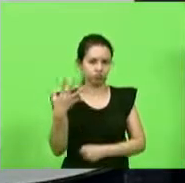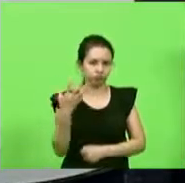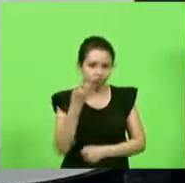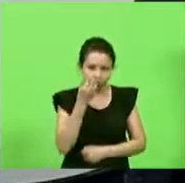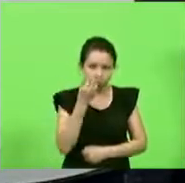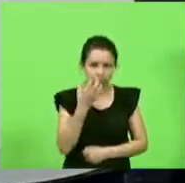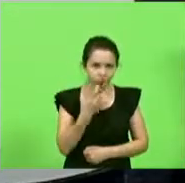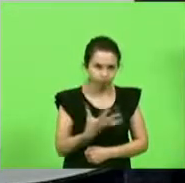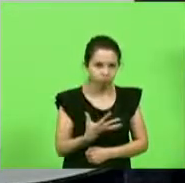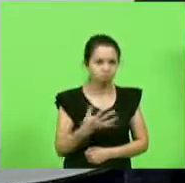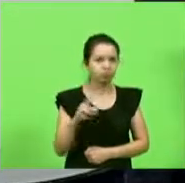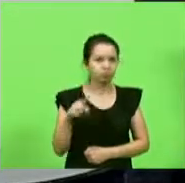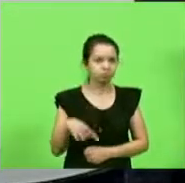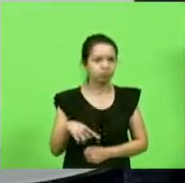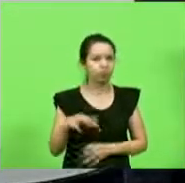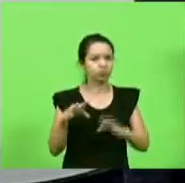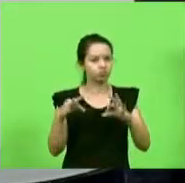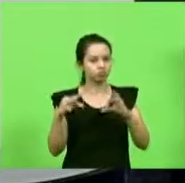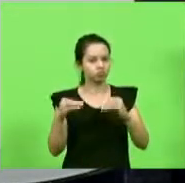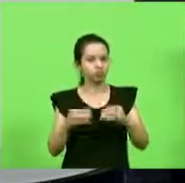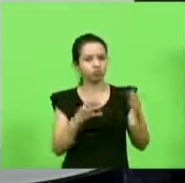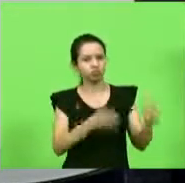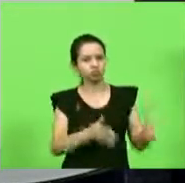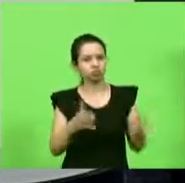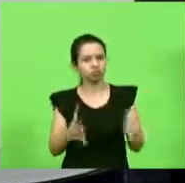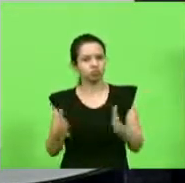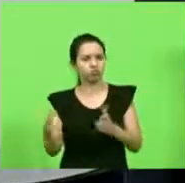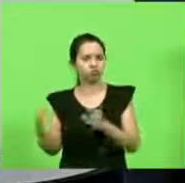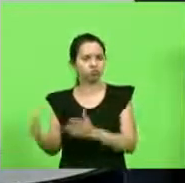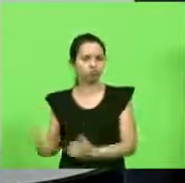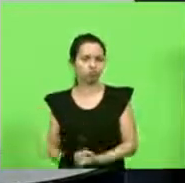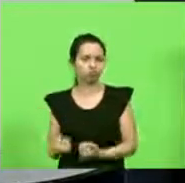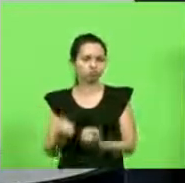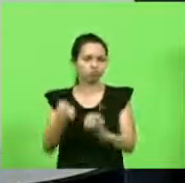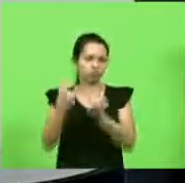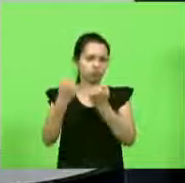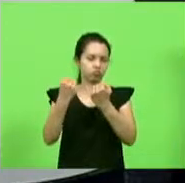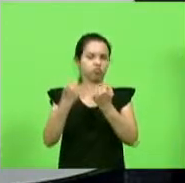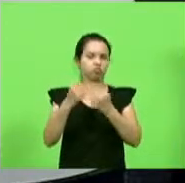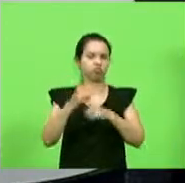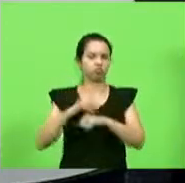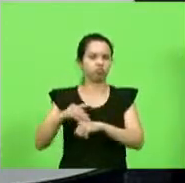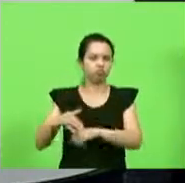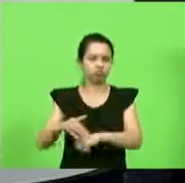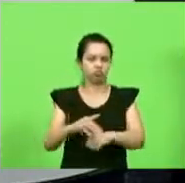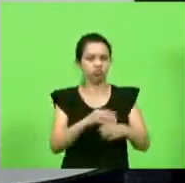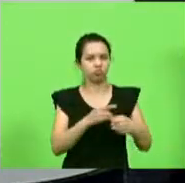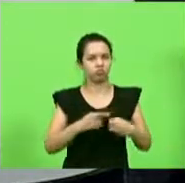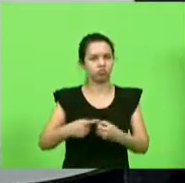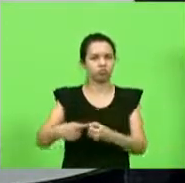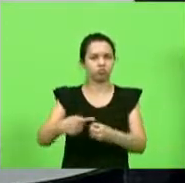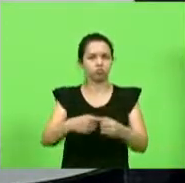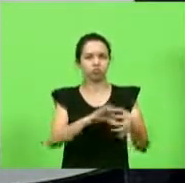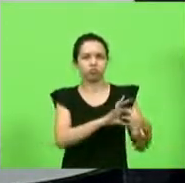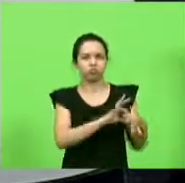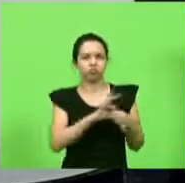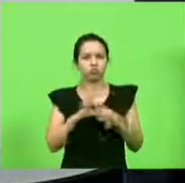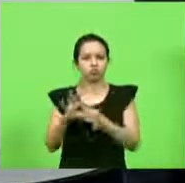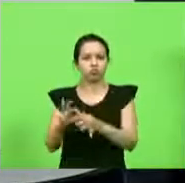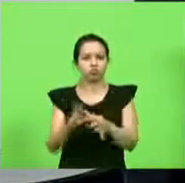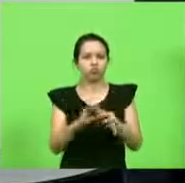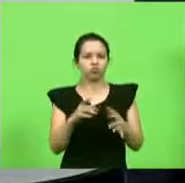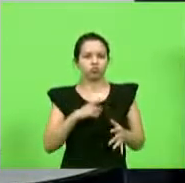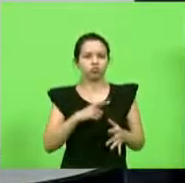quando tudo funciona bem quando as forças convergem quando existe o